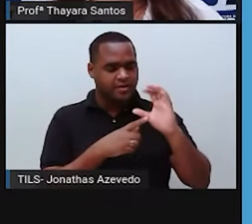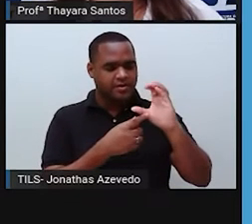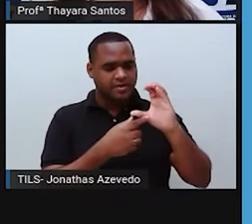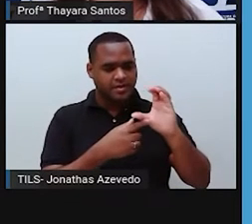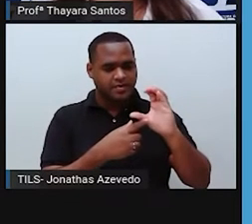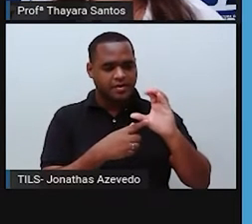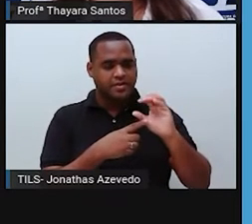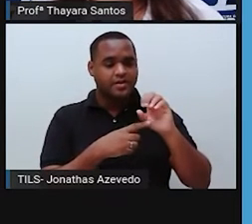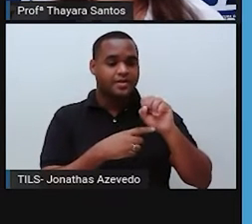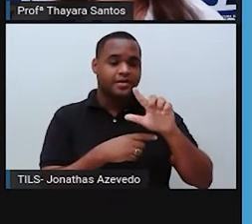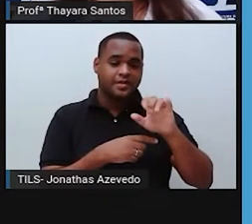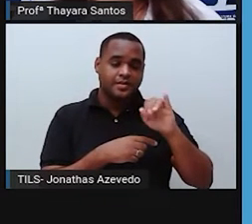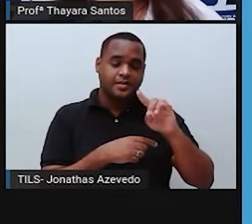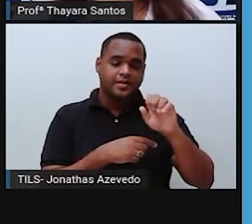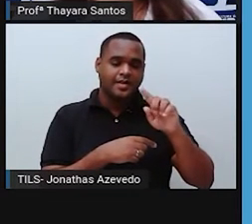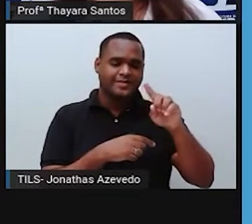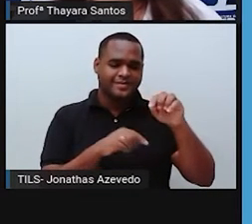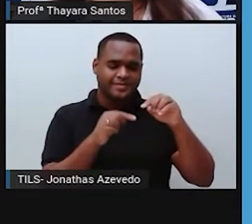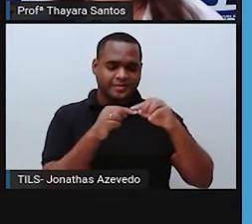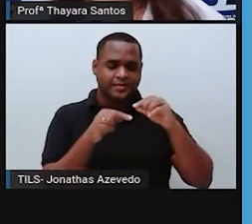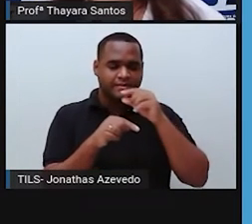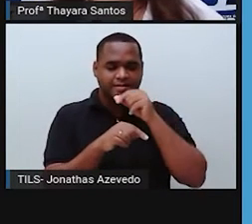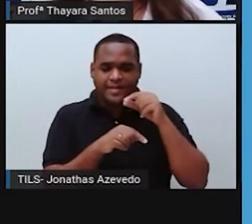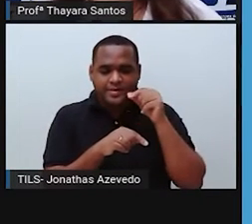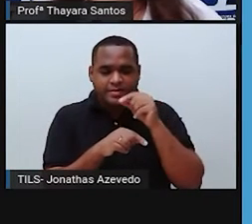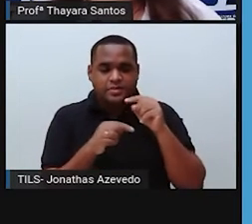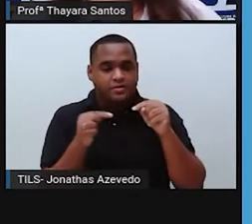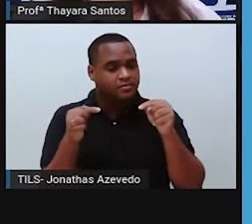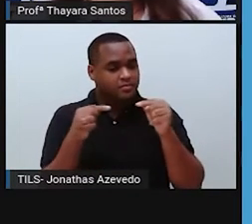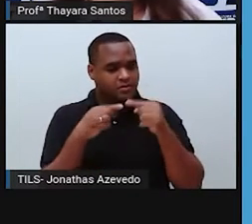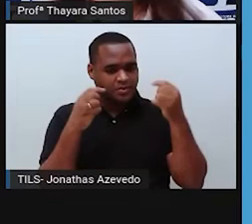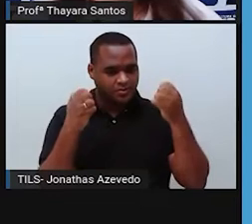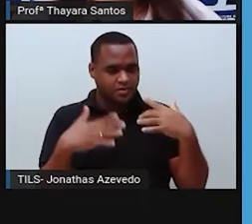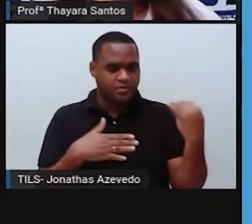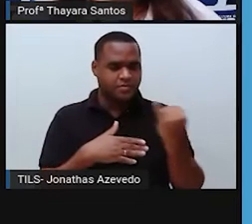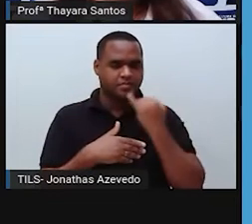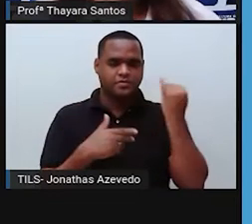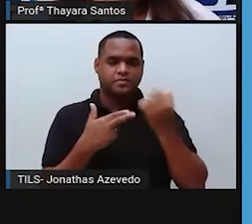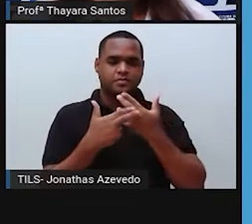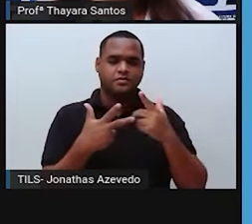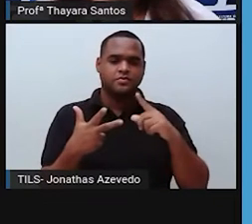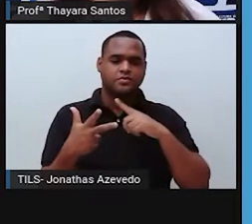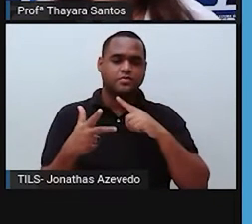salinidade, tudo isso tem que ser levado em consideração dentro dos biomas.